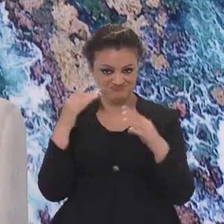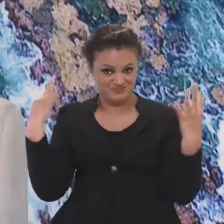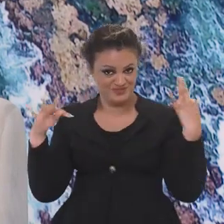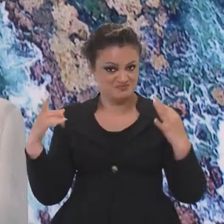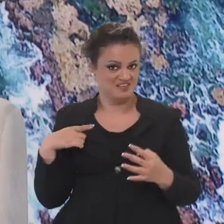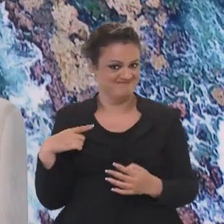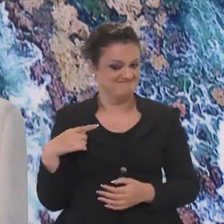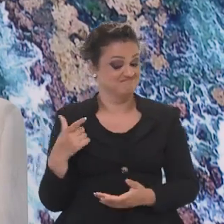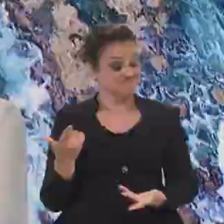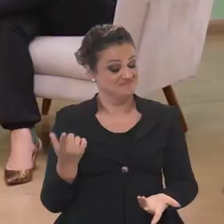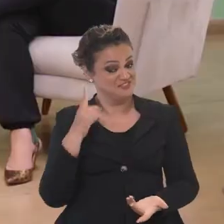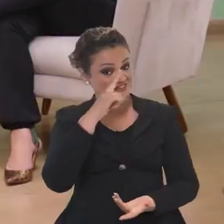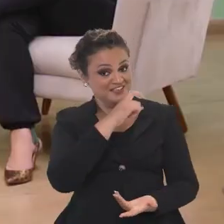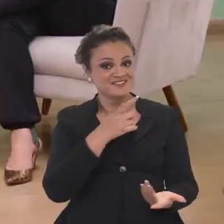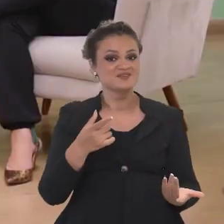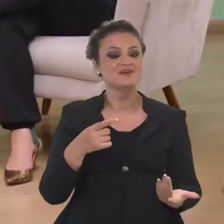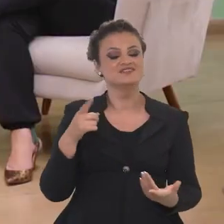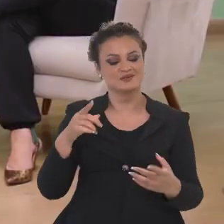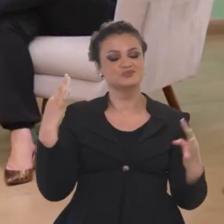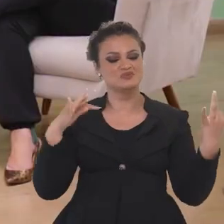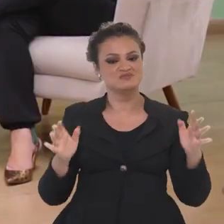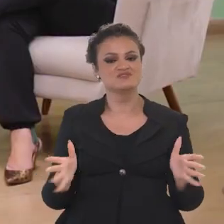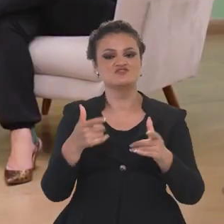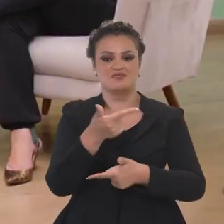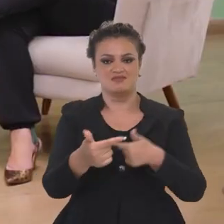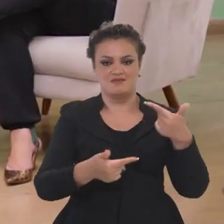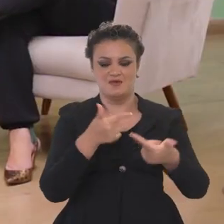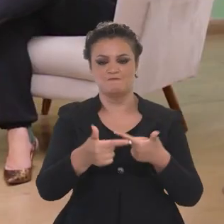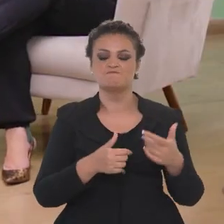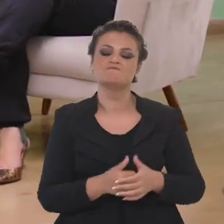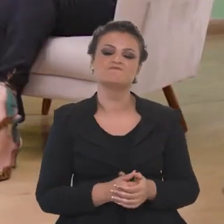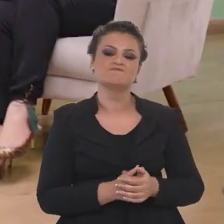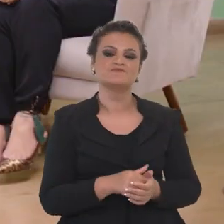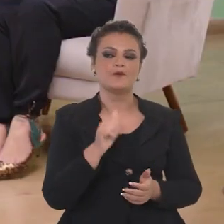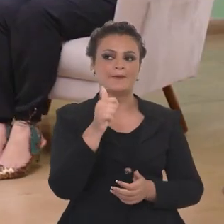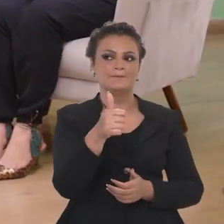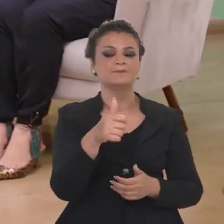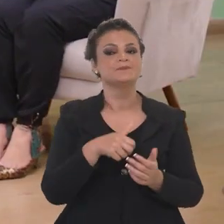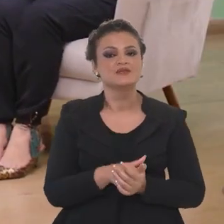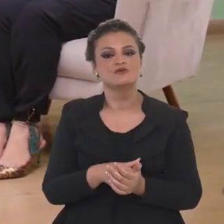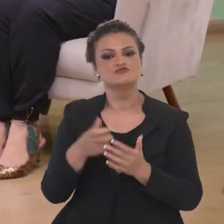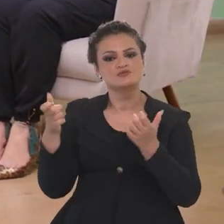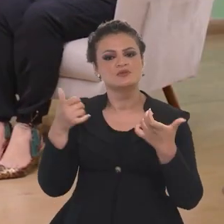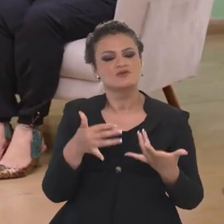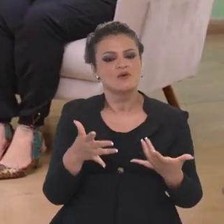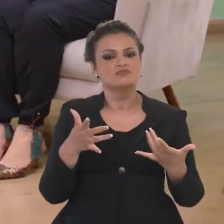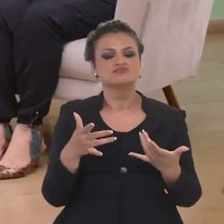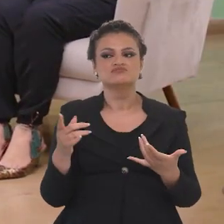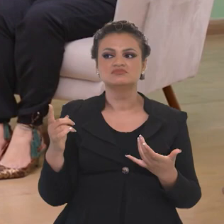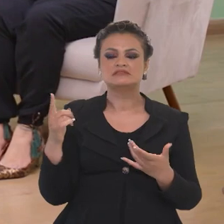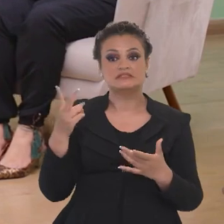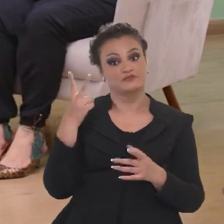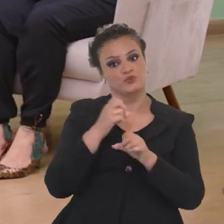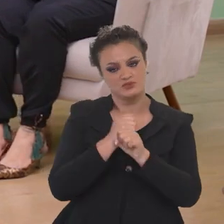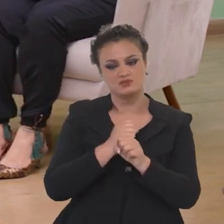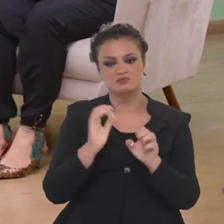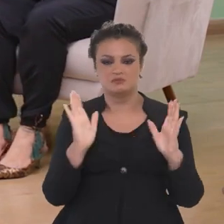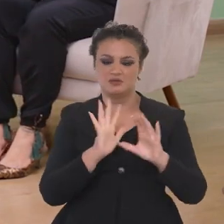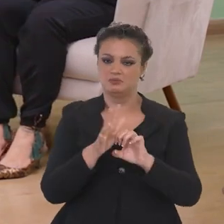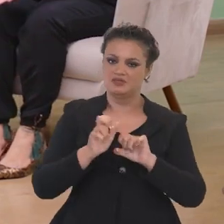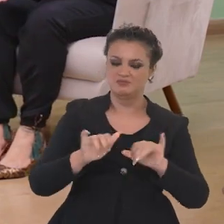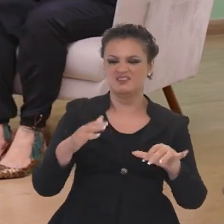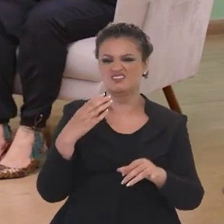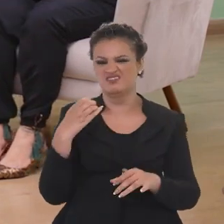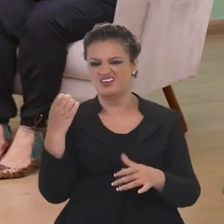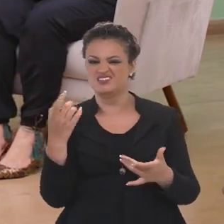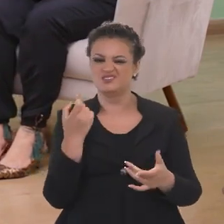a gente tem uma grande expectativa que o turismo gere muito emprego para cá. Bem, tirando a questão que o senhor mesmo disse, de que tivemos dois